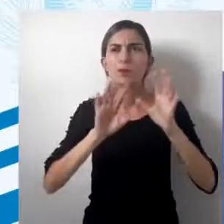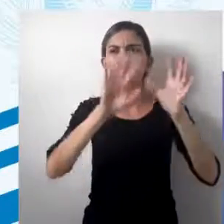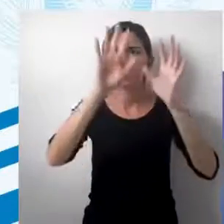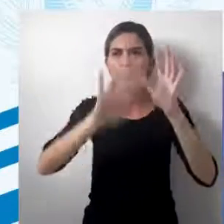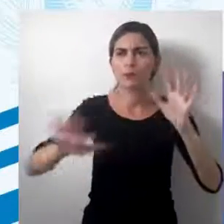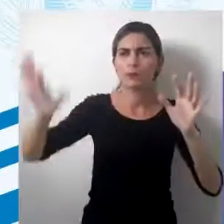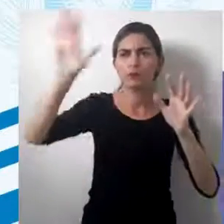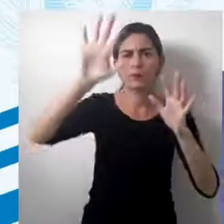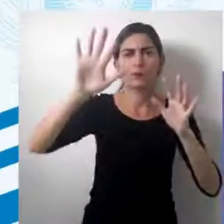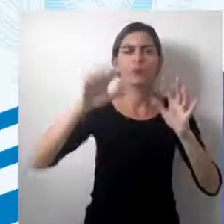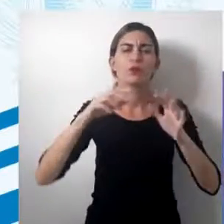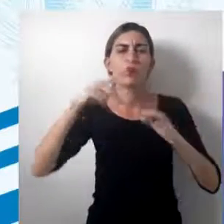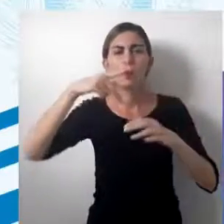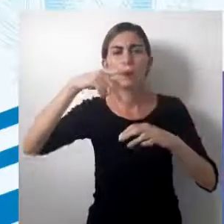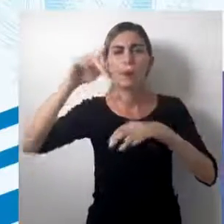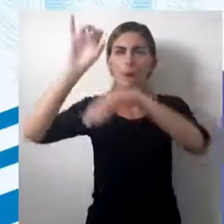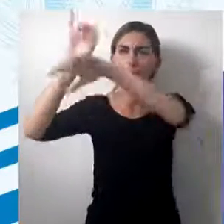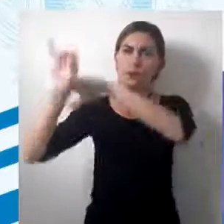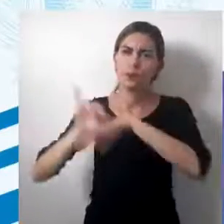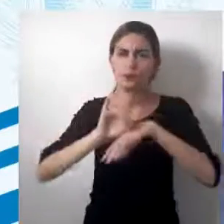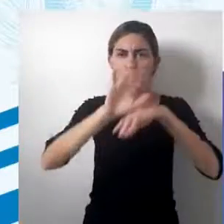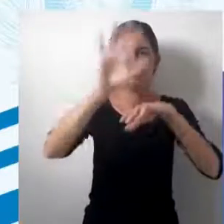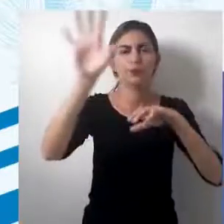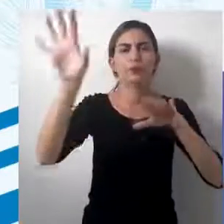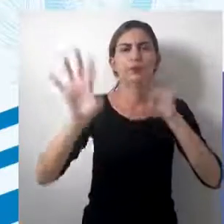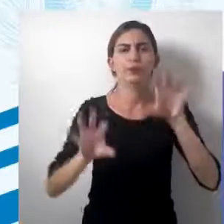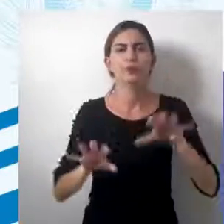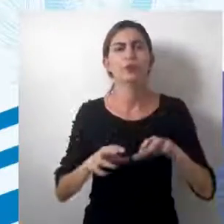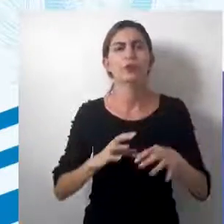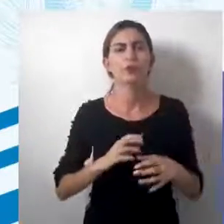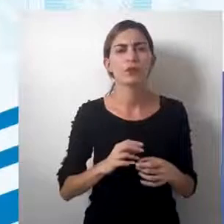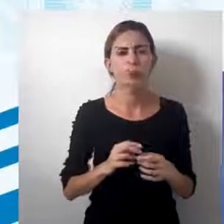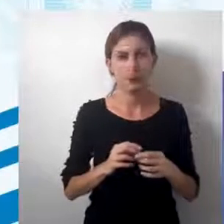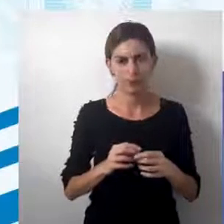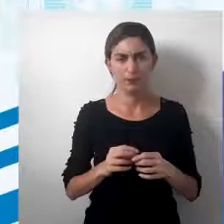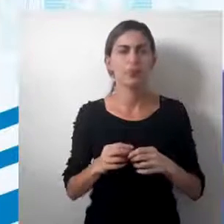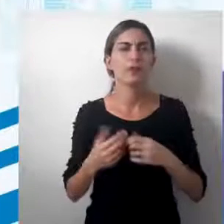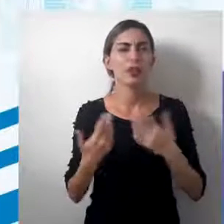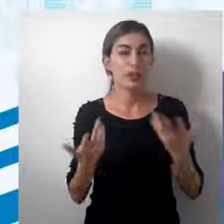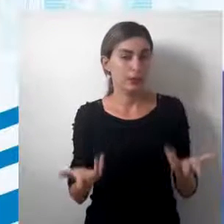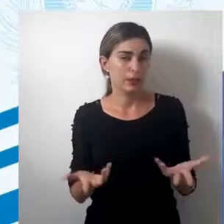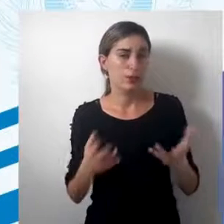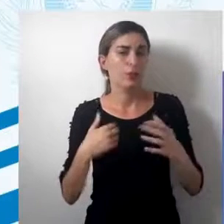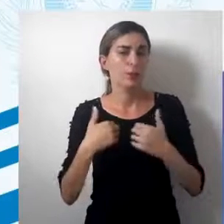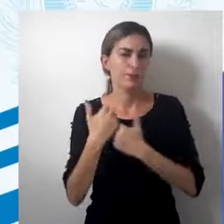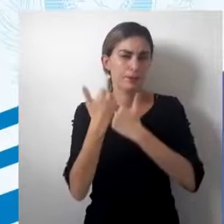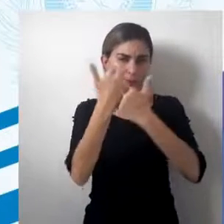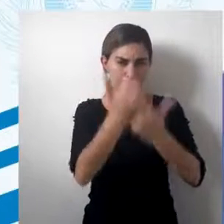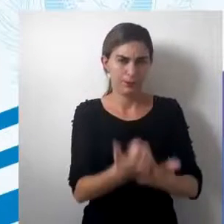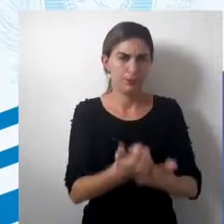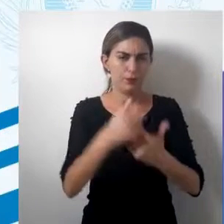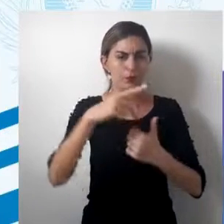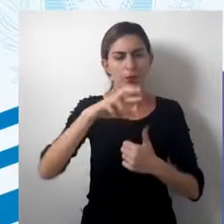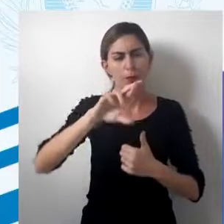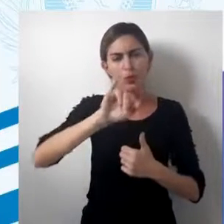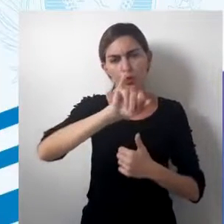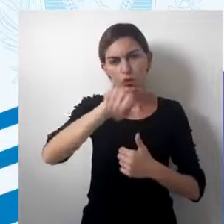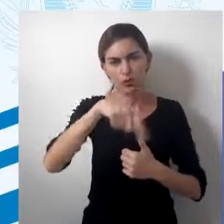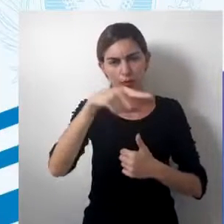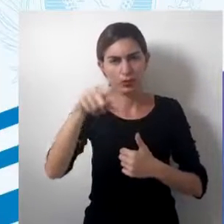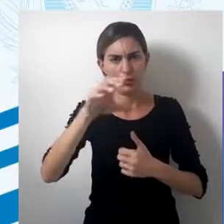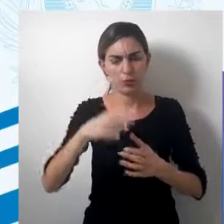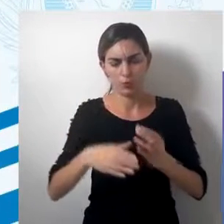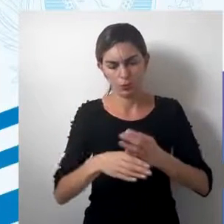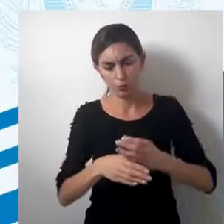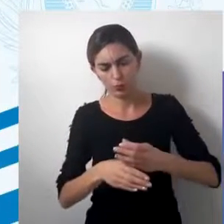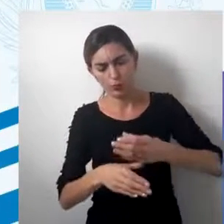convergentes nos polos e os paralelos formam círculos concêntricos. Então, essa representação, projeção cônica,